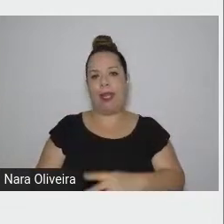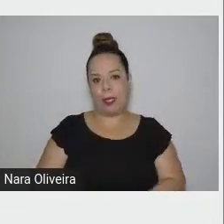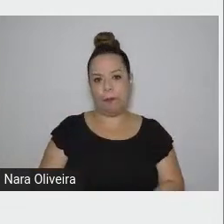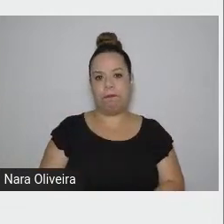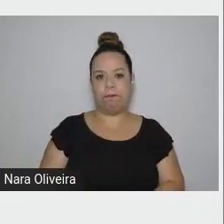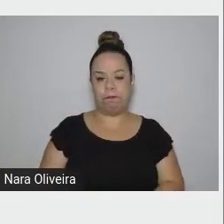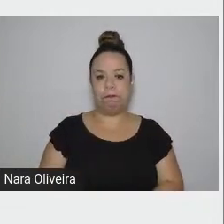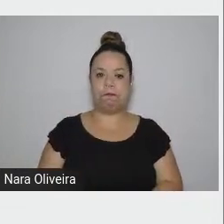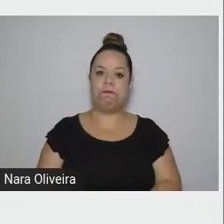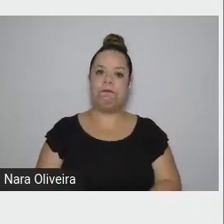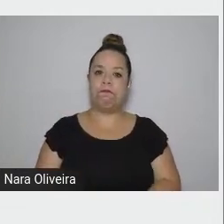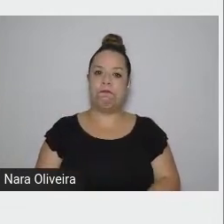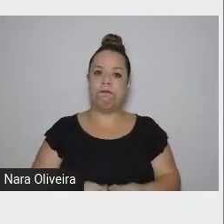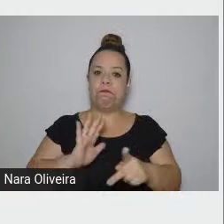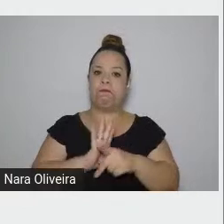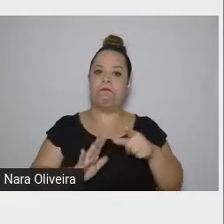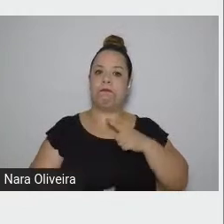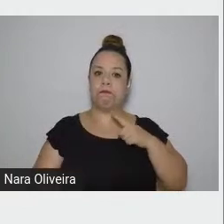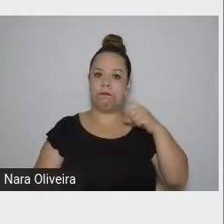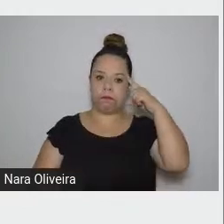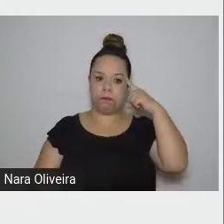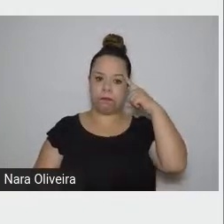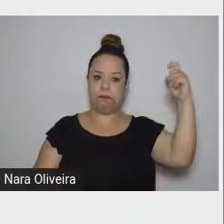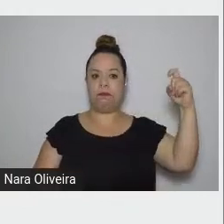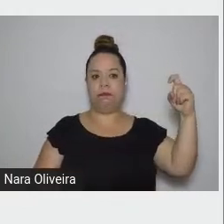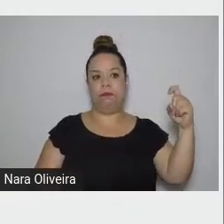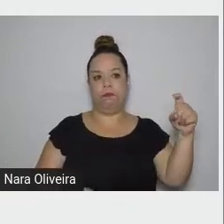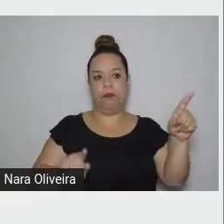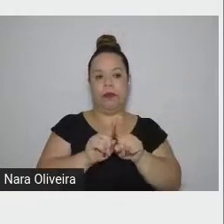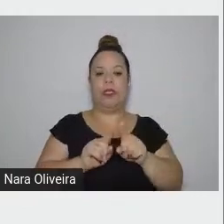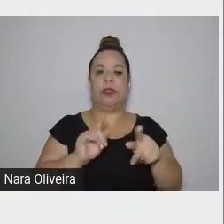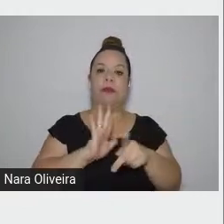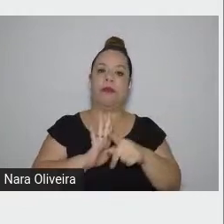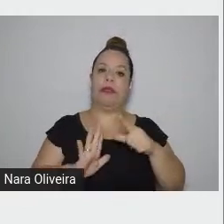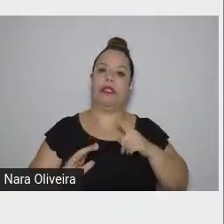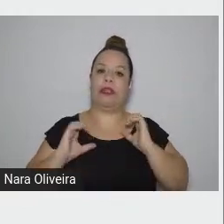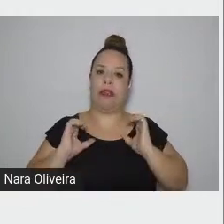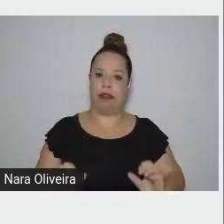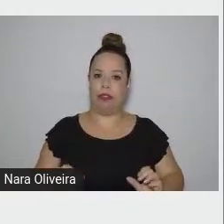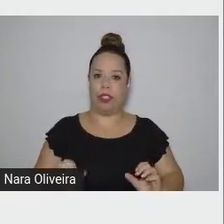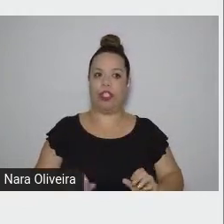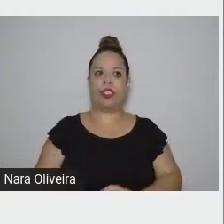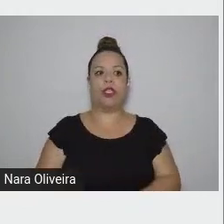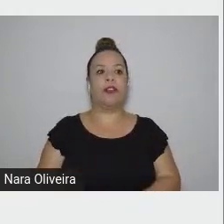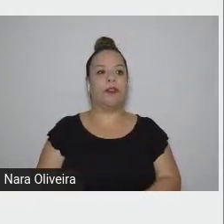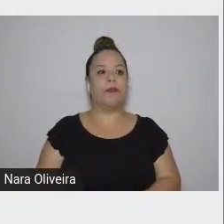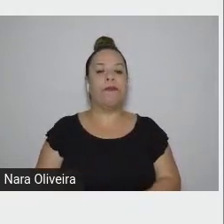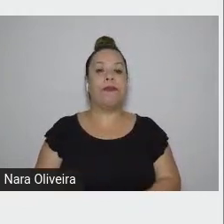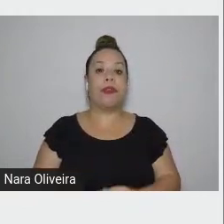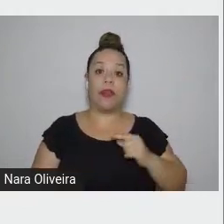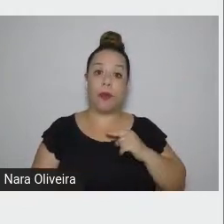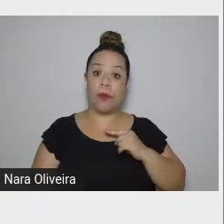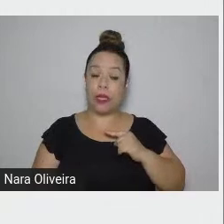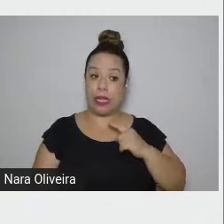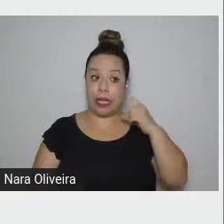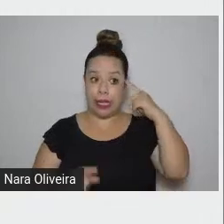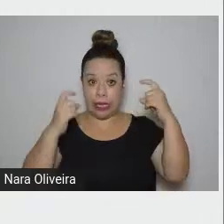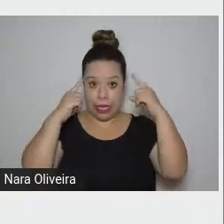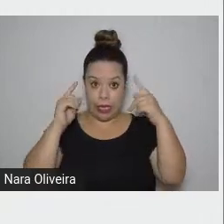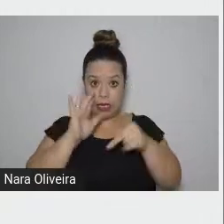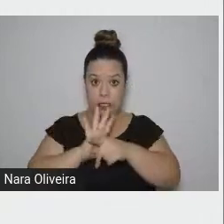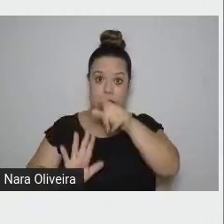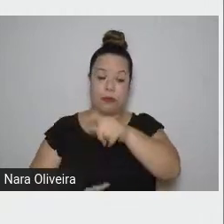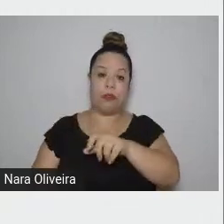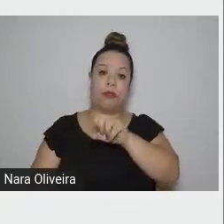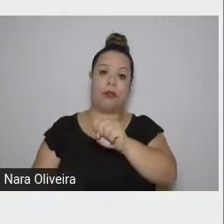que é um ideário baseado numa ética. O ideário do Saramago é um ideário